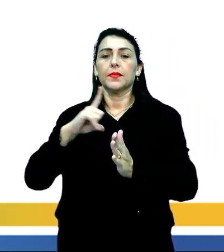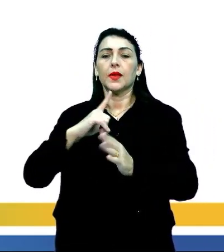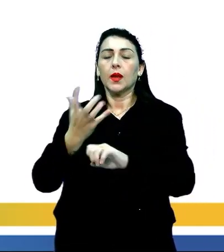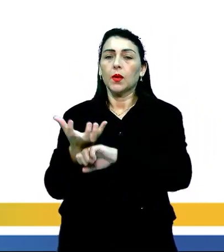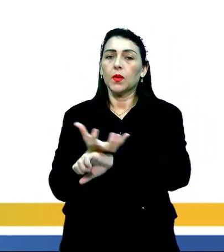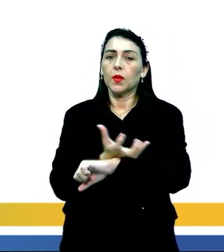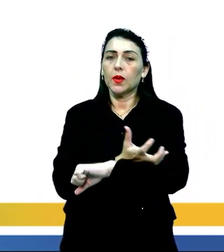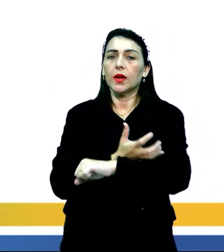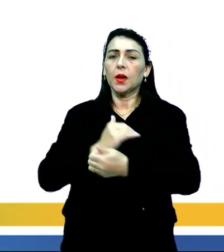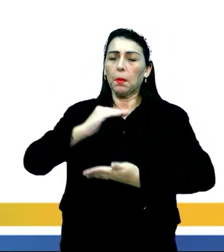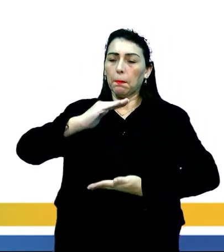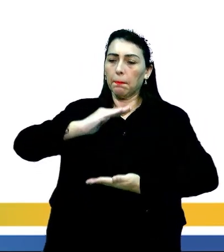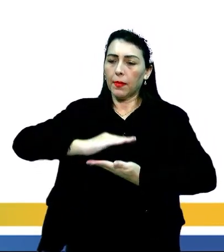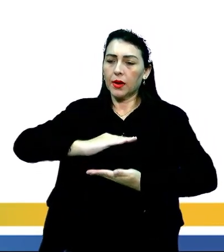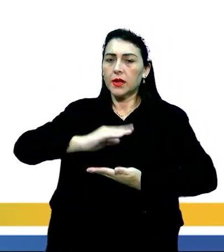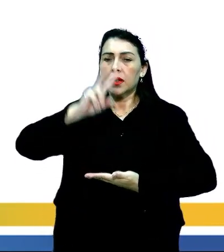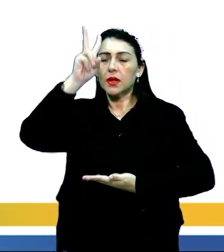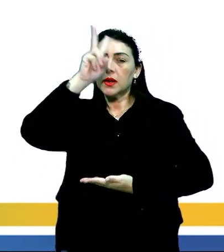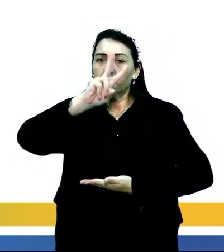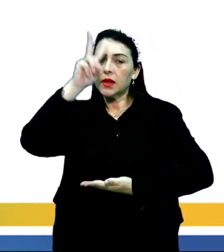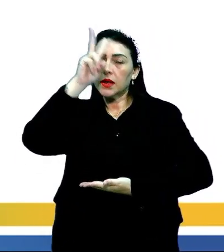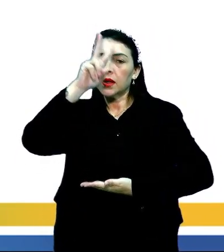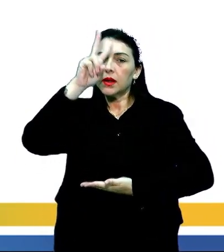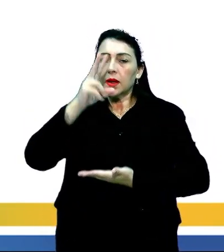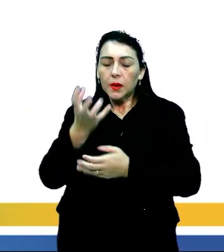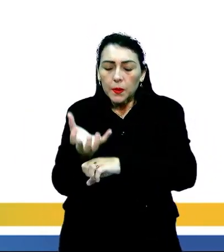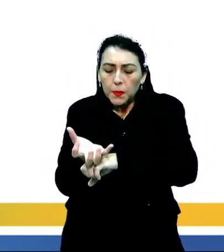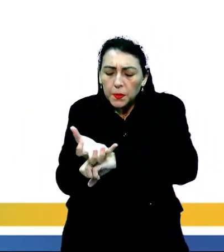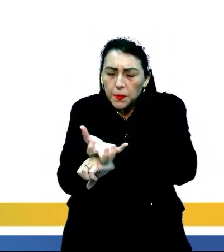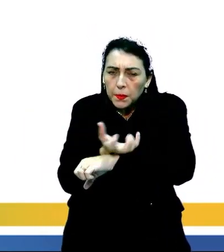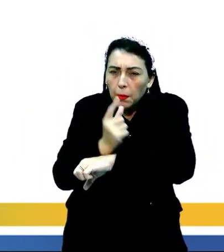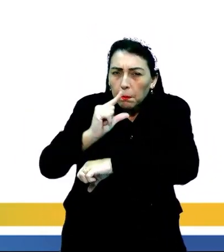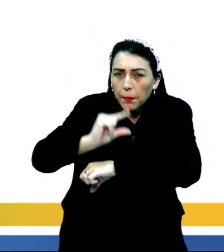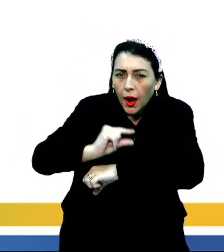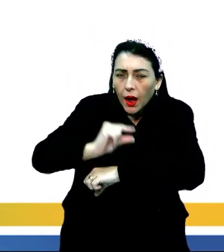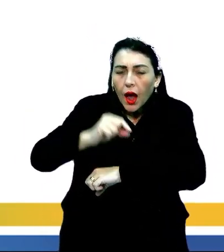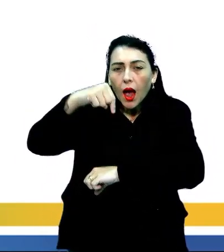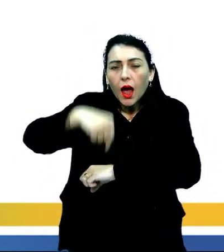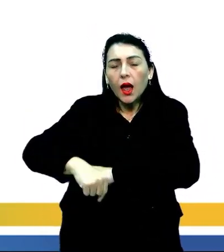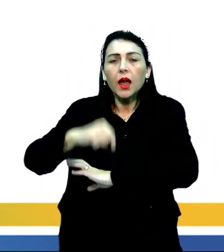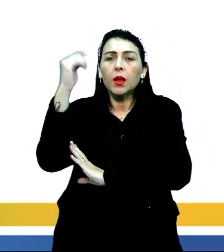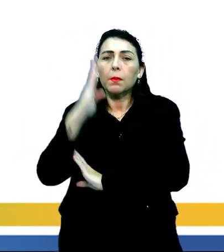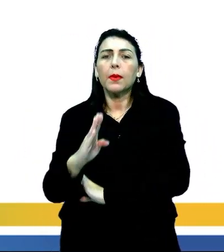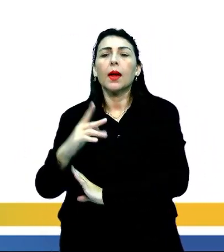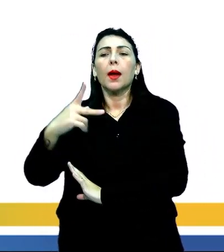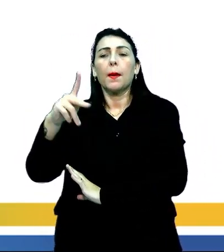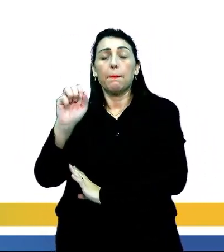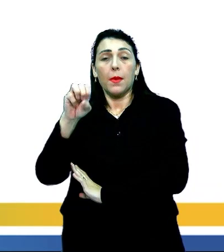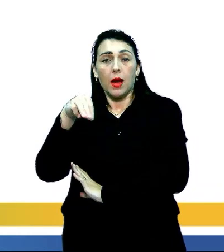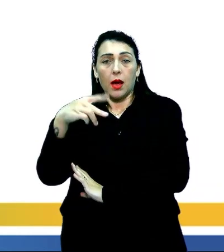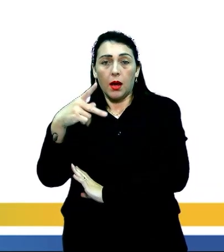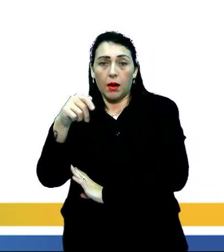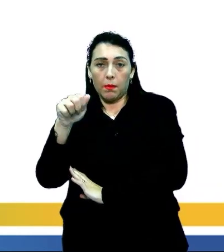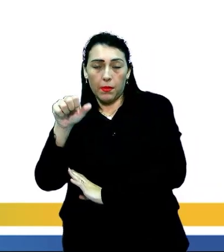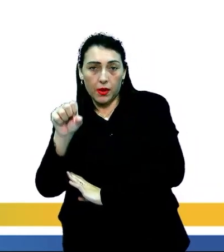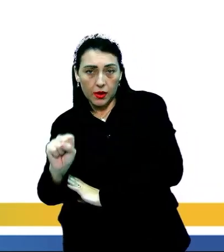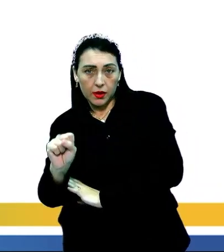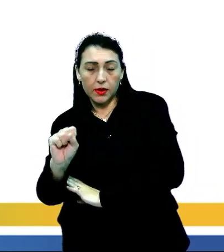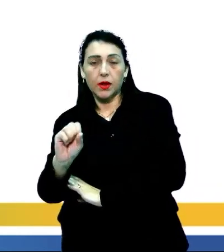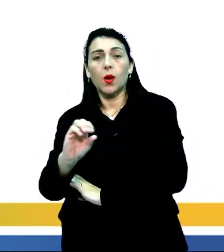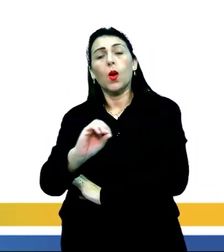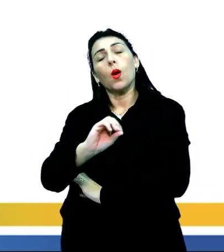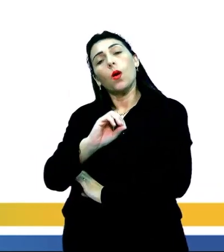vegetação rasteira, que lembra justamente graminhas e que a gente vai chamar aqui no Brasil de pampas ou pampas